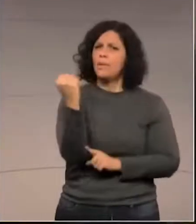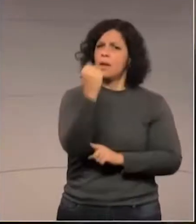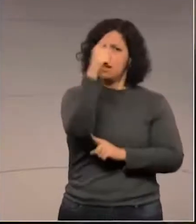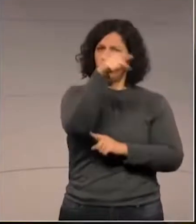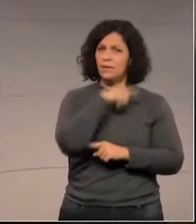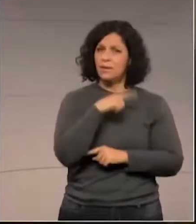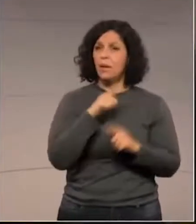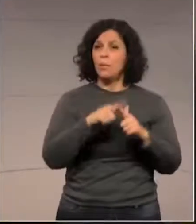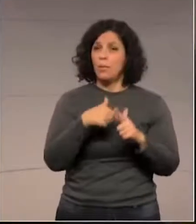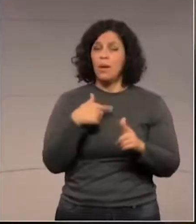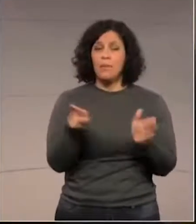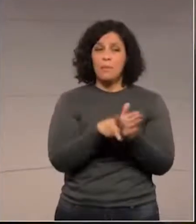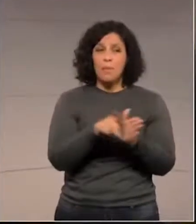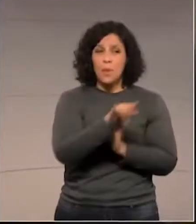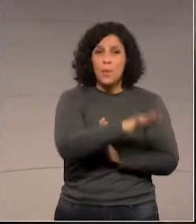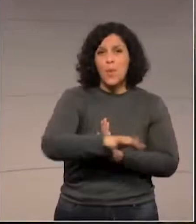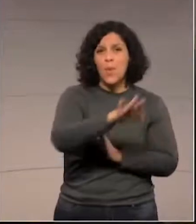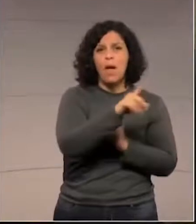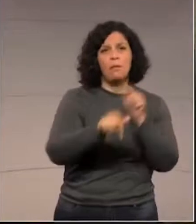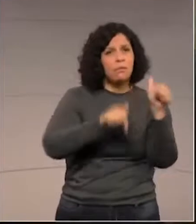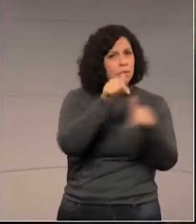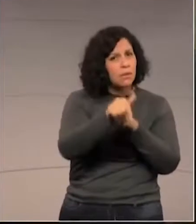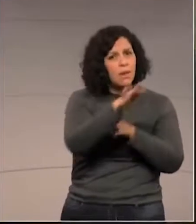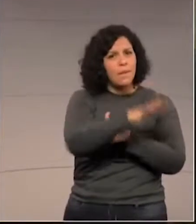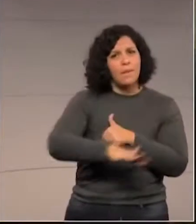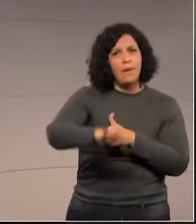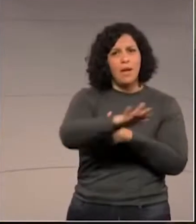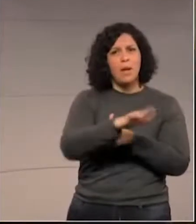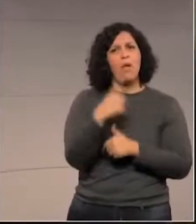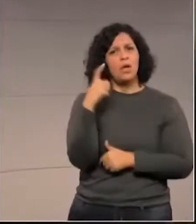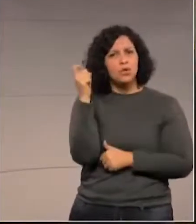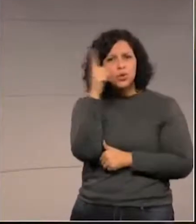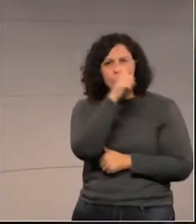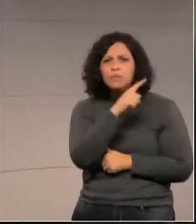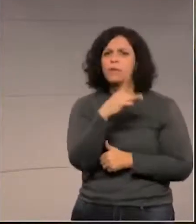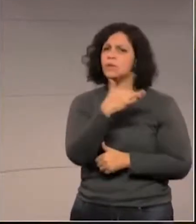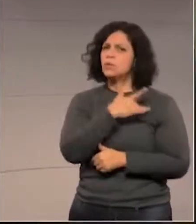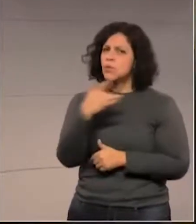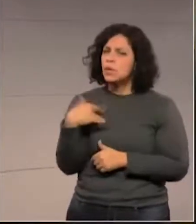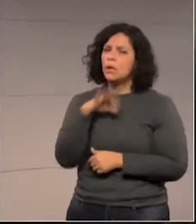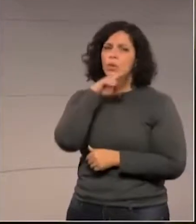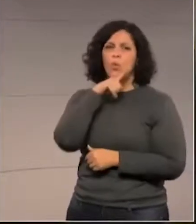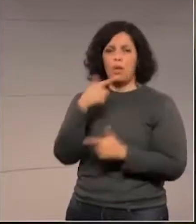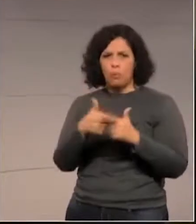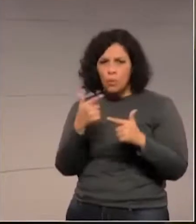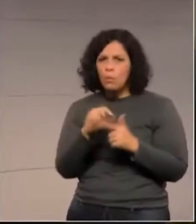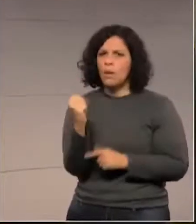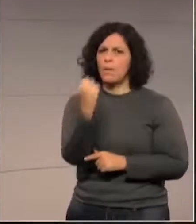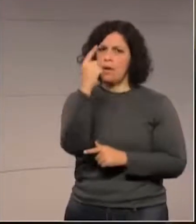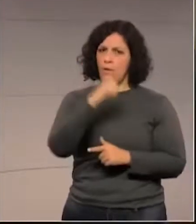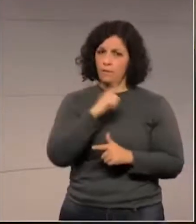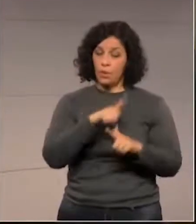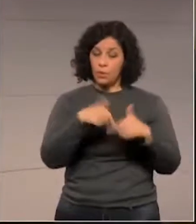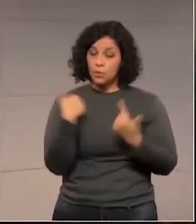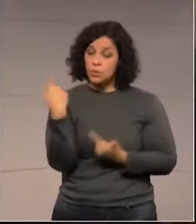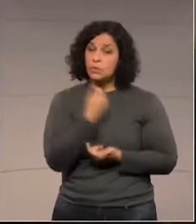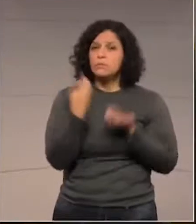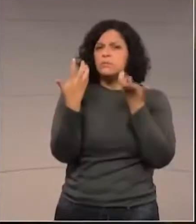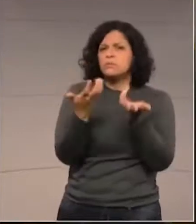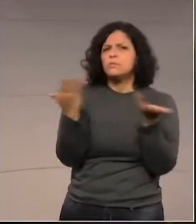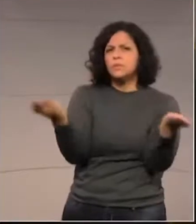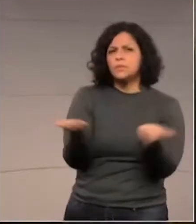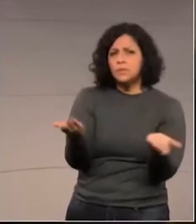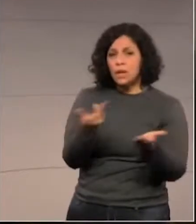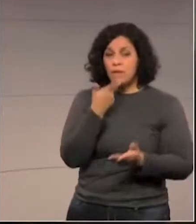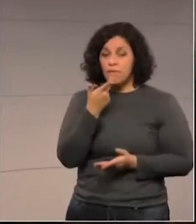criando uma condição de trabalho para os trabalhadores ali, muito insalubre, muito problemática. Então, o que nós queremos aqui